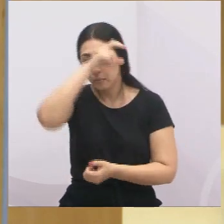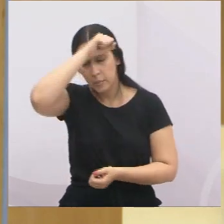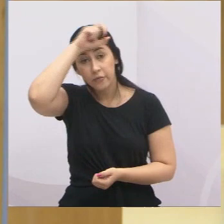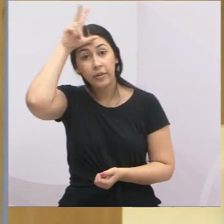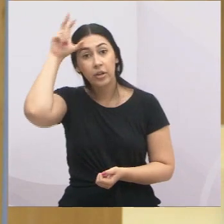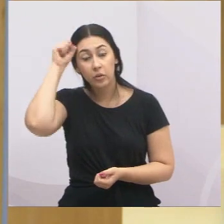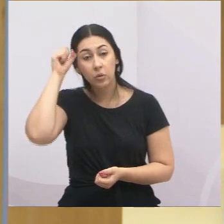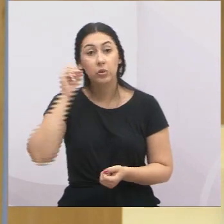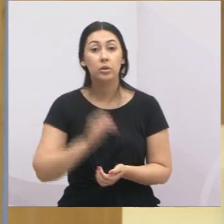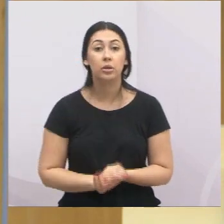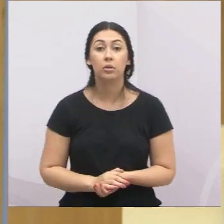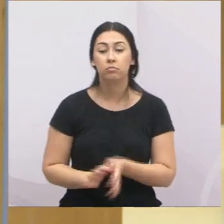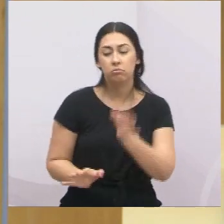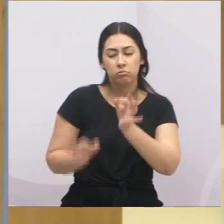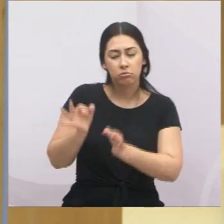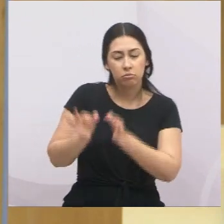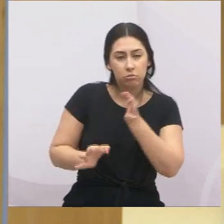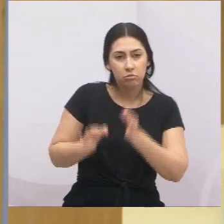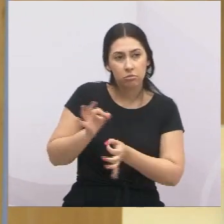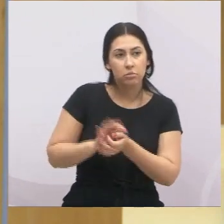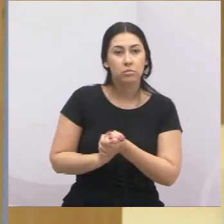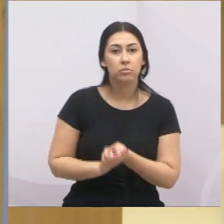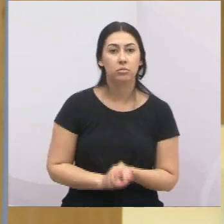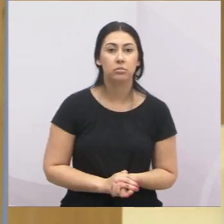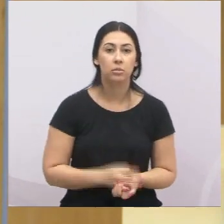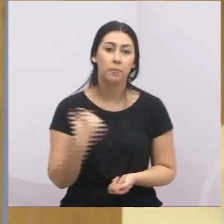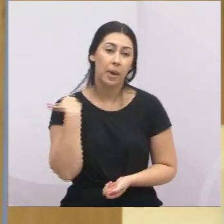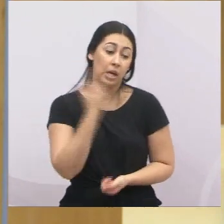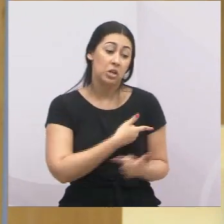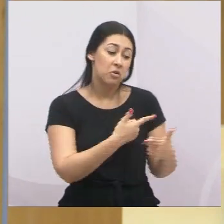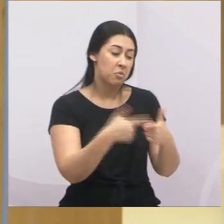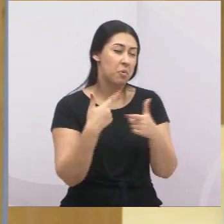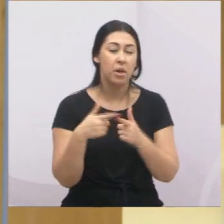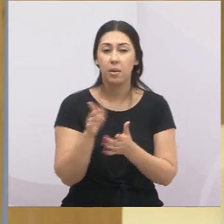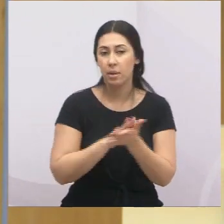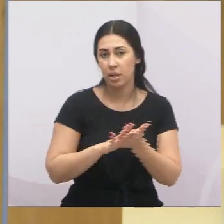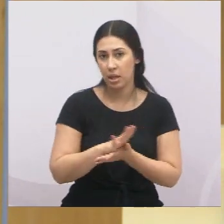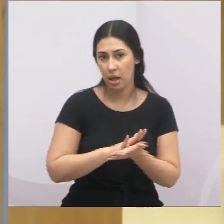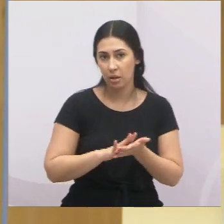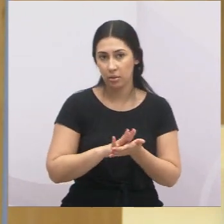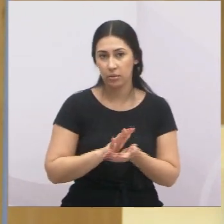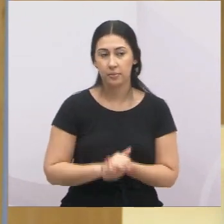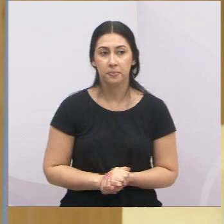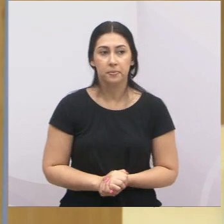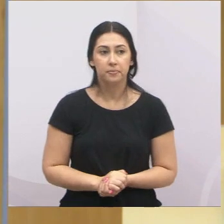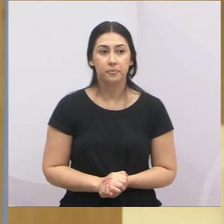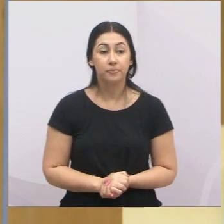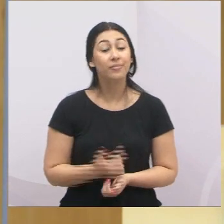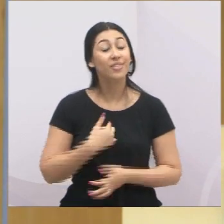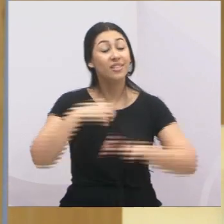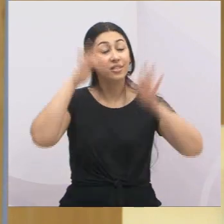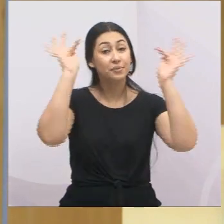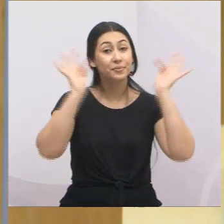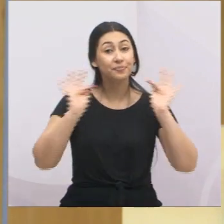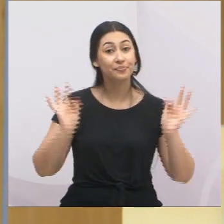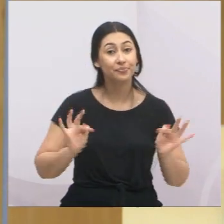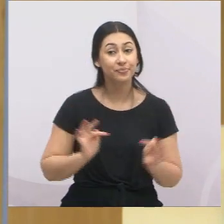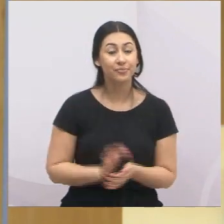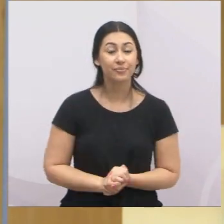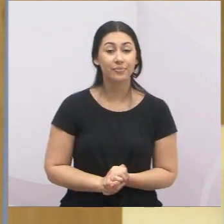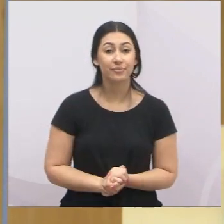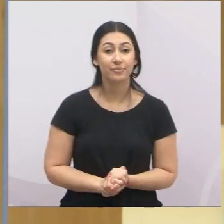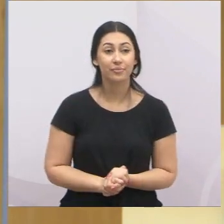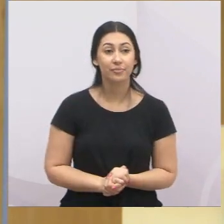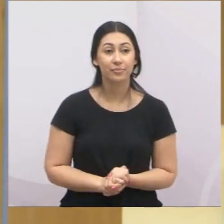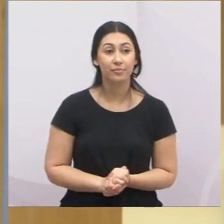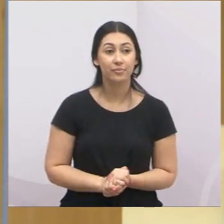com o jurídico da nossa casa, para que a gente não tenha problema de nenhuma ADIM. E fico feliz falando em ADIM.